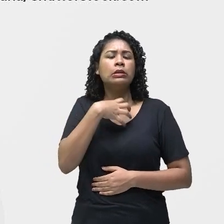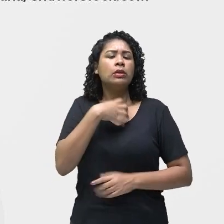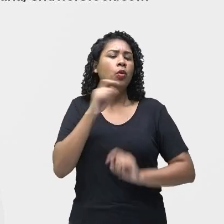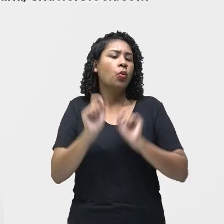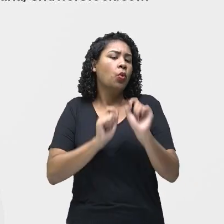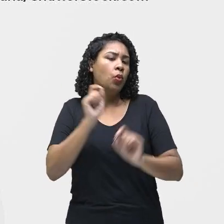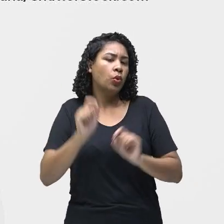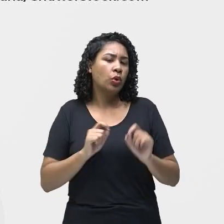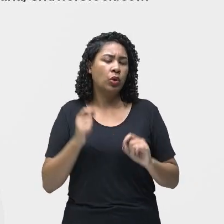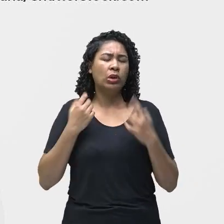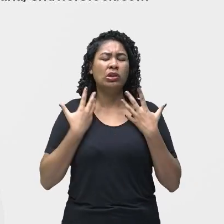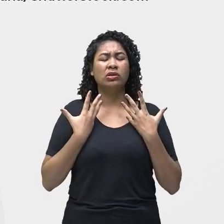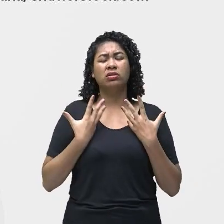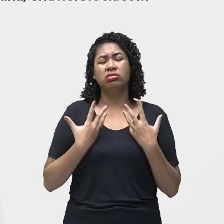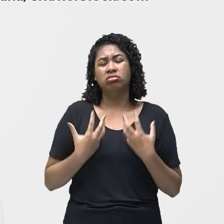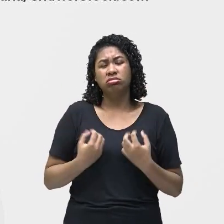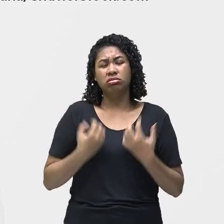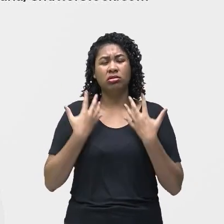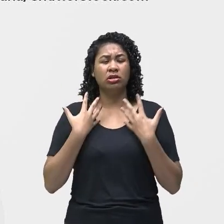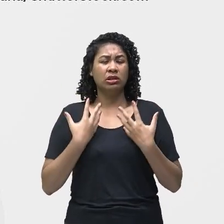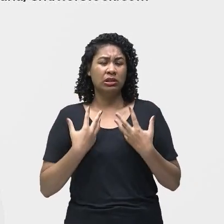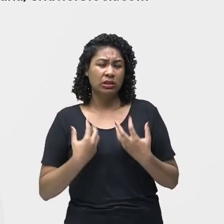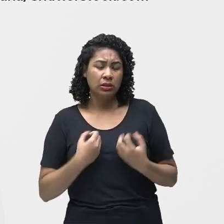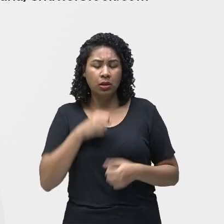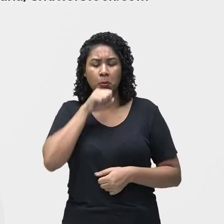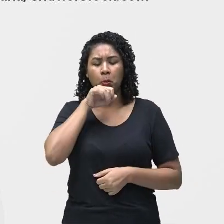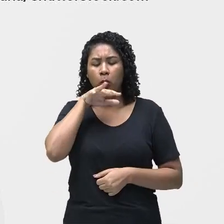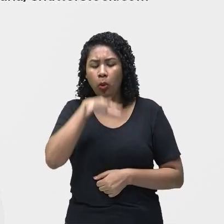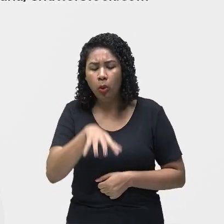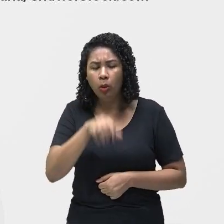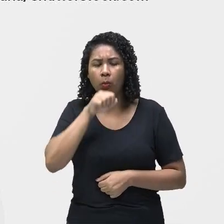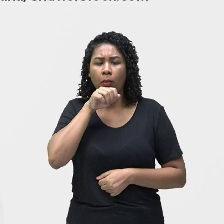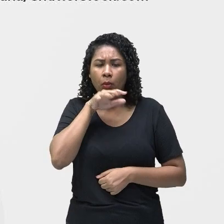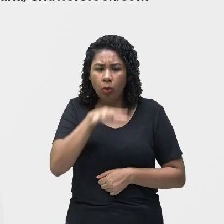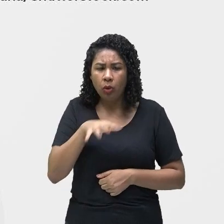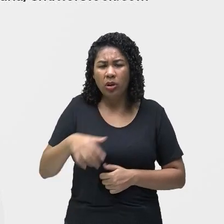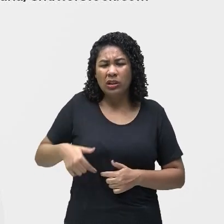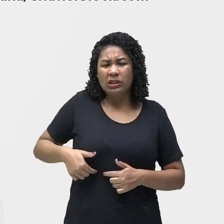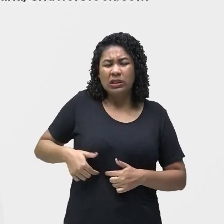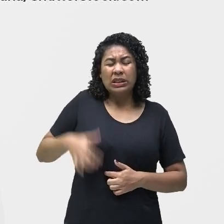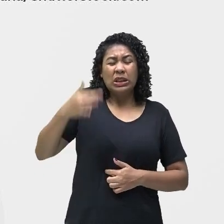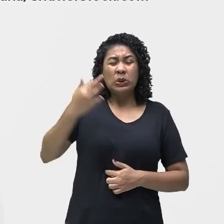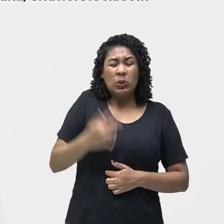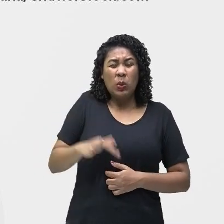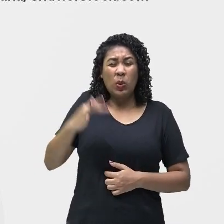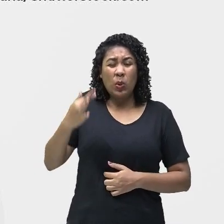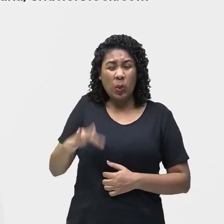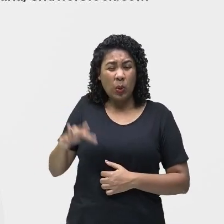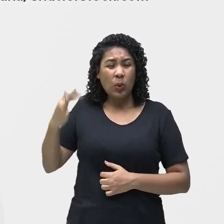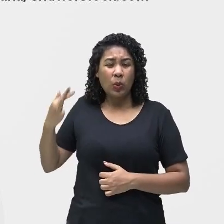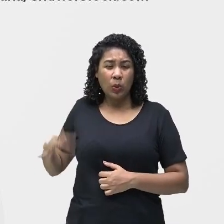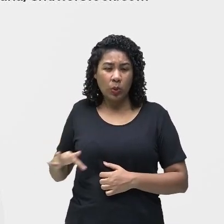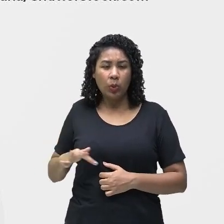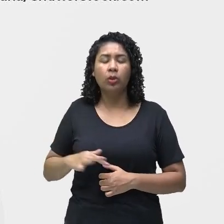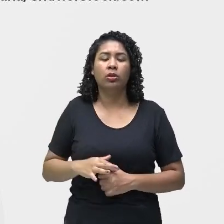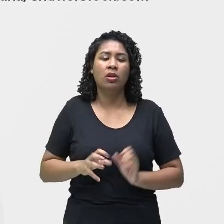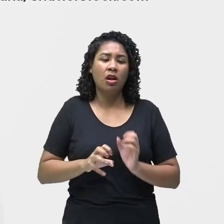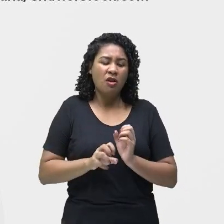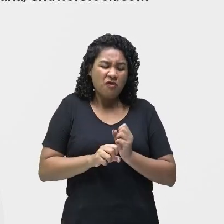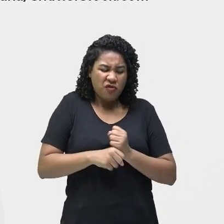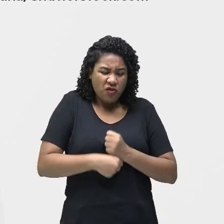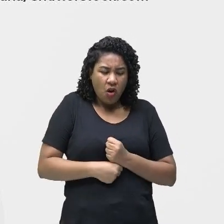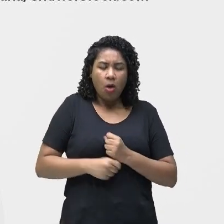dor ou desconforto abdominal, especialmente na área próxima ao fígado, perda de apetite, febre